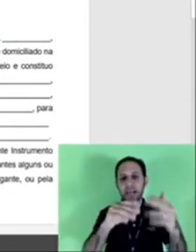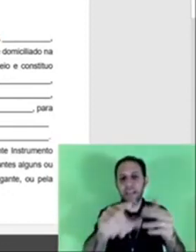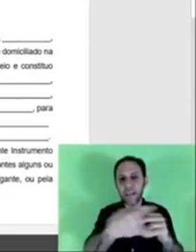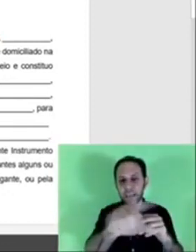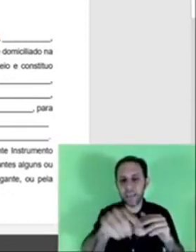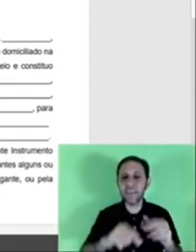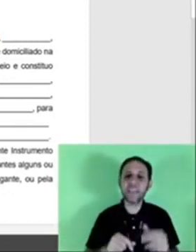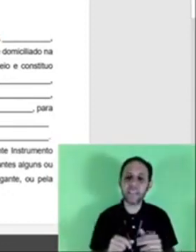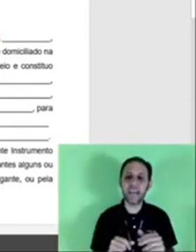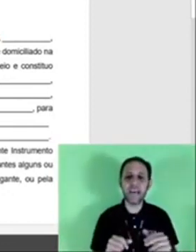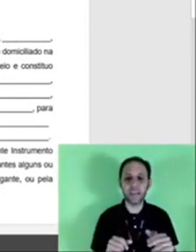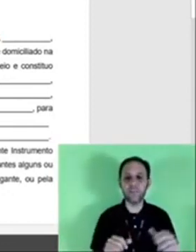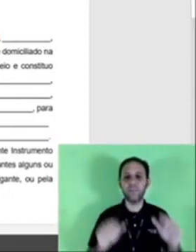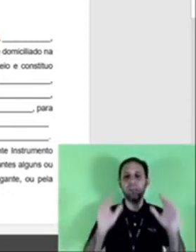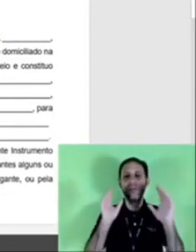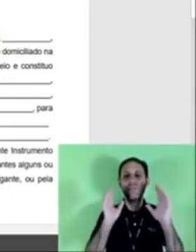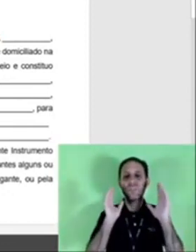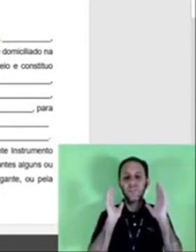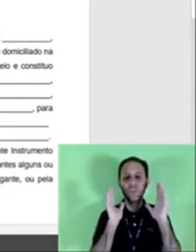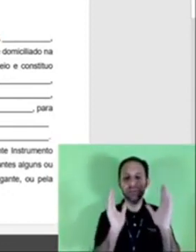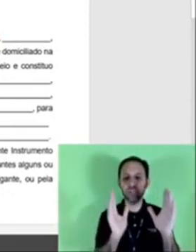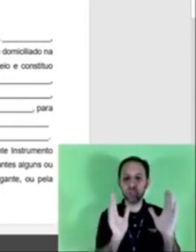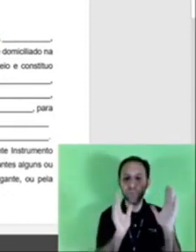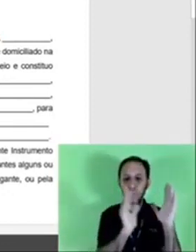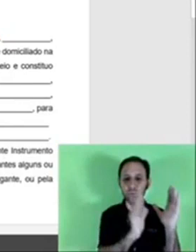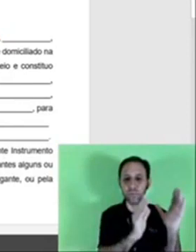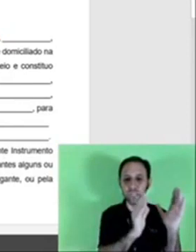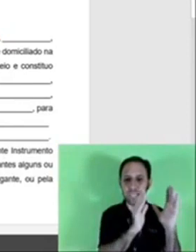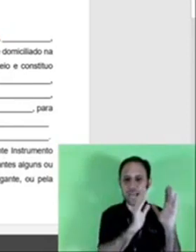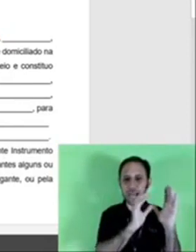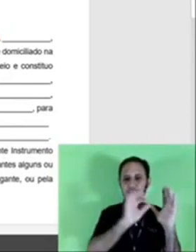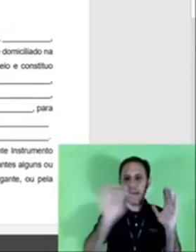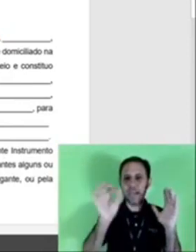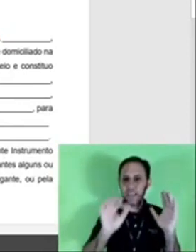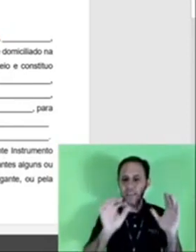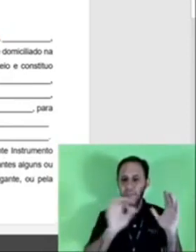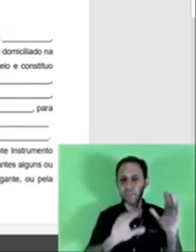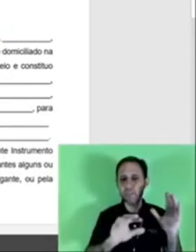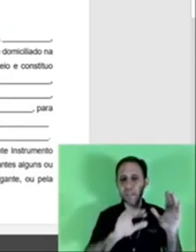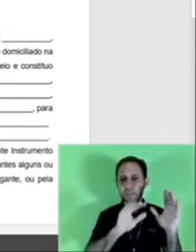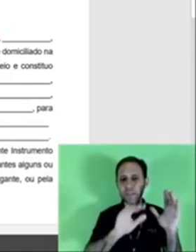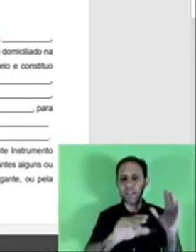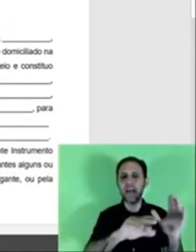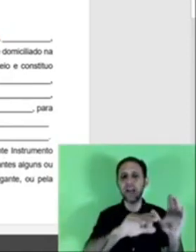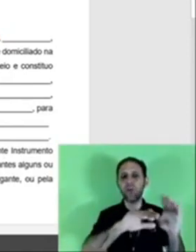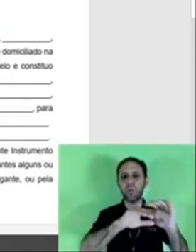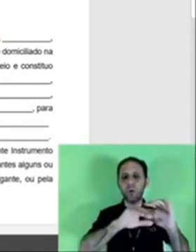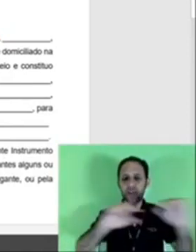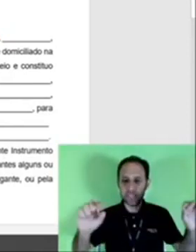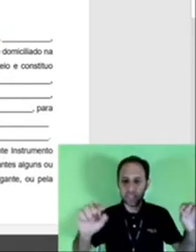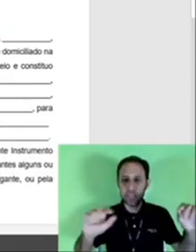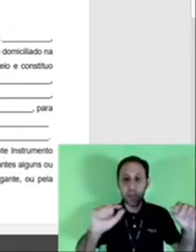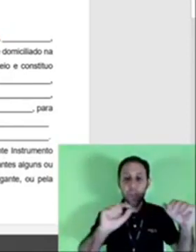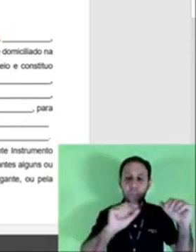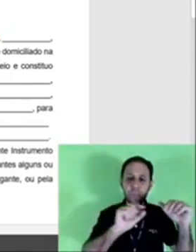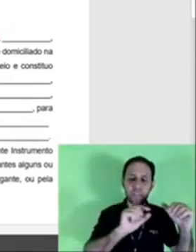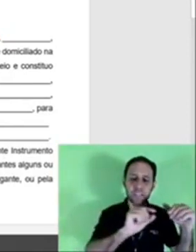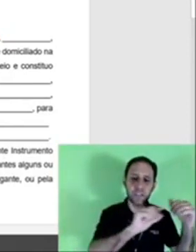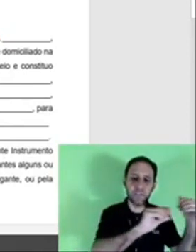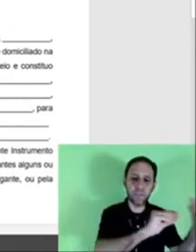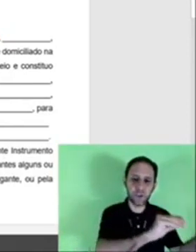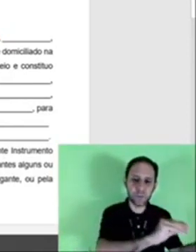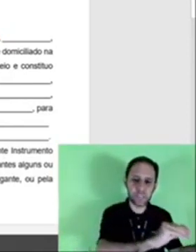Sem nada em itálico, então você vai substituir tudo que está ali em vermelho, em itálico, ou a risquinha,